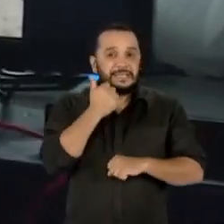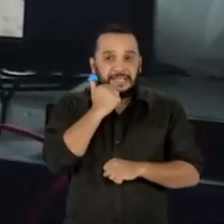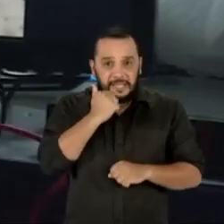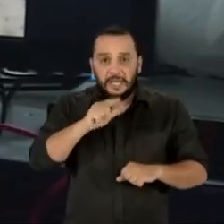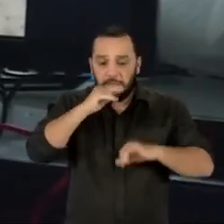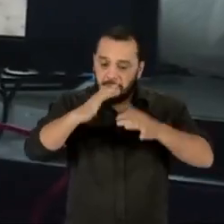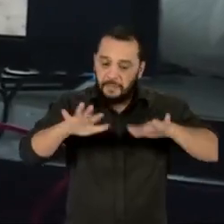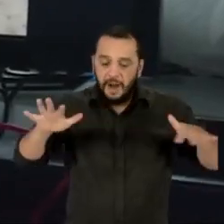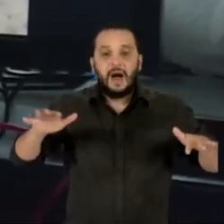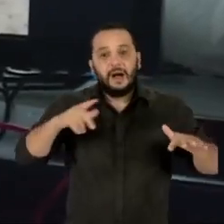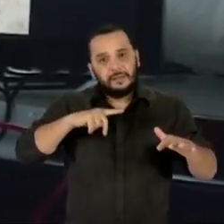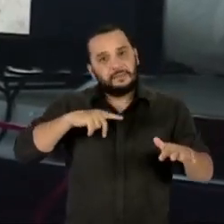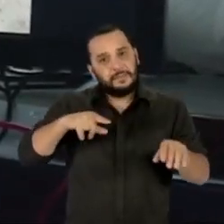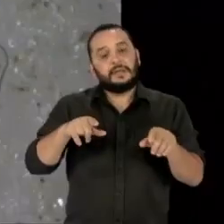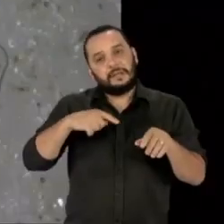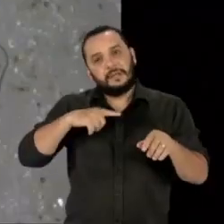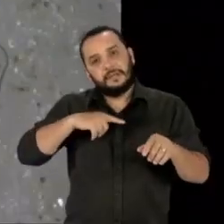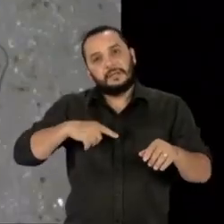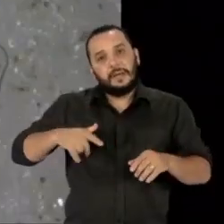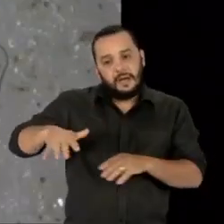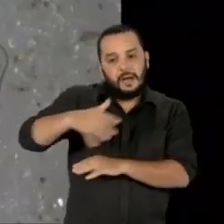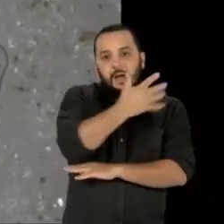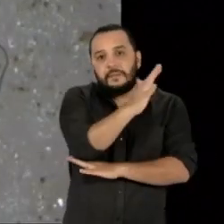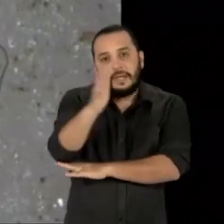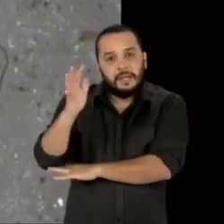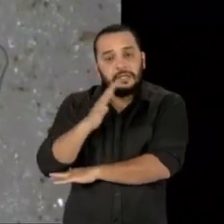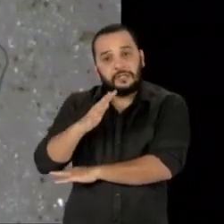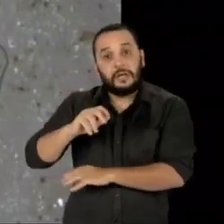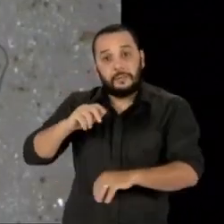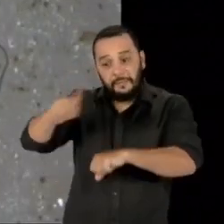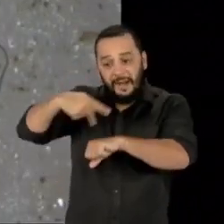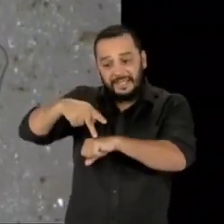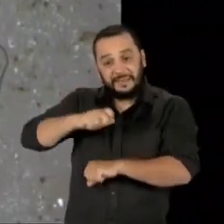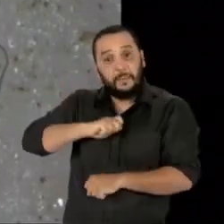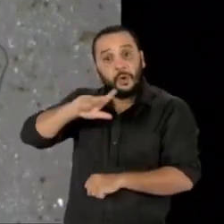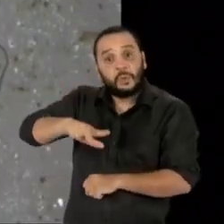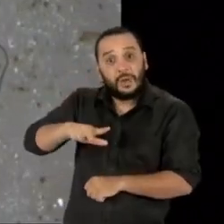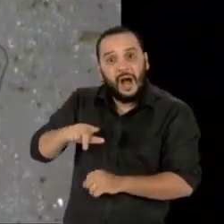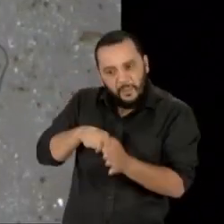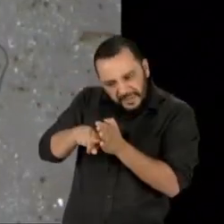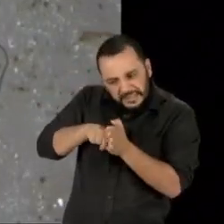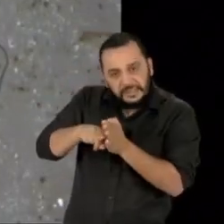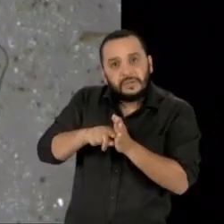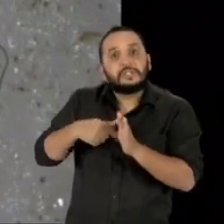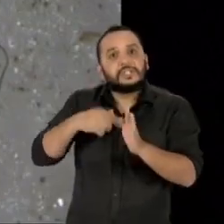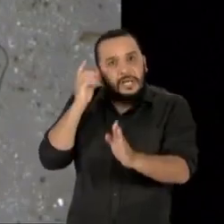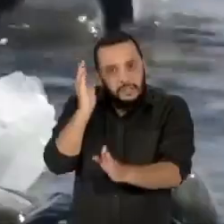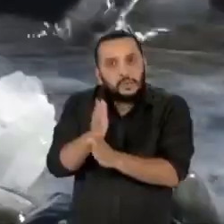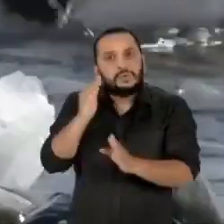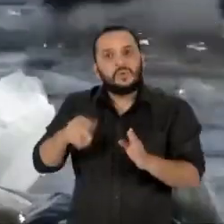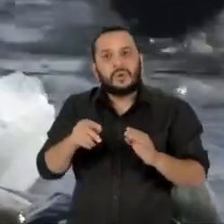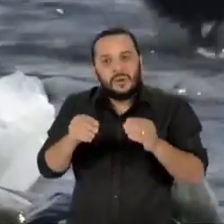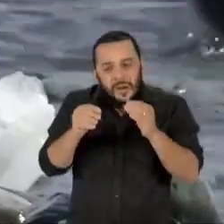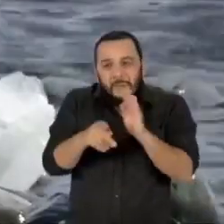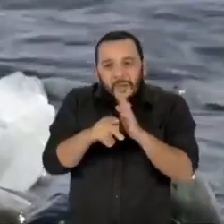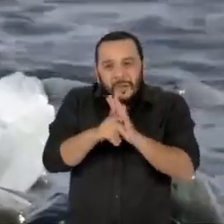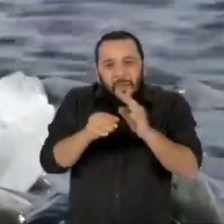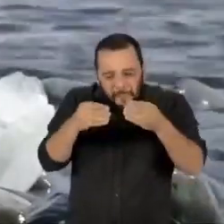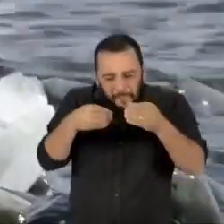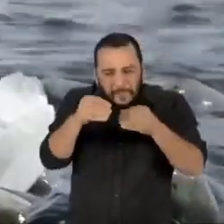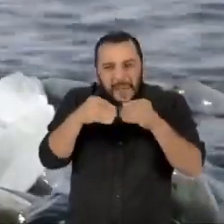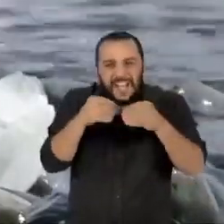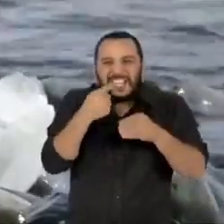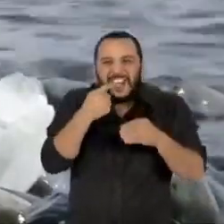e do Ambiente da Universidade de Coimbra em Portugal revelou pela primeira vez microplásticos em pinguins na Antártida